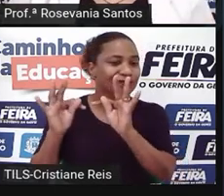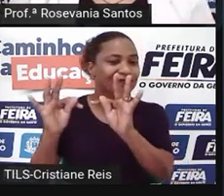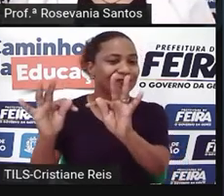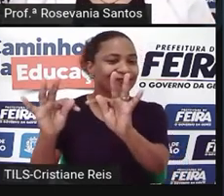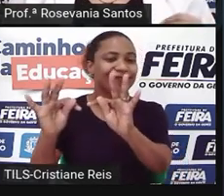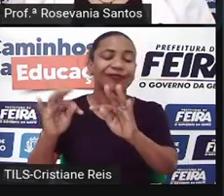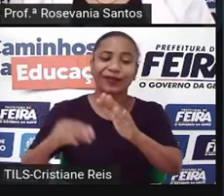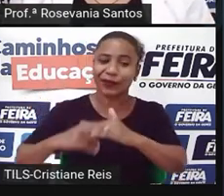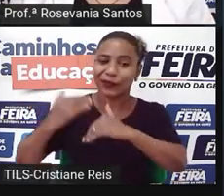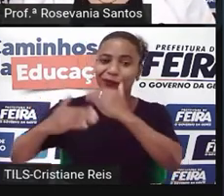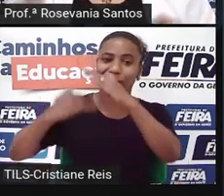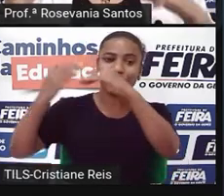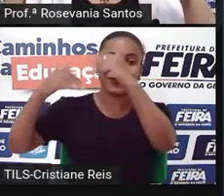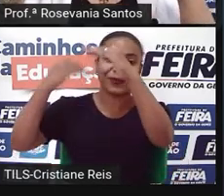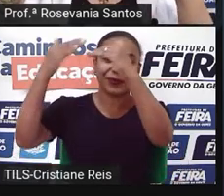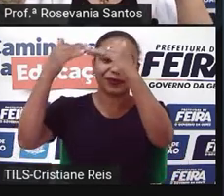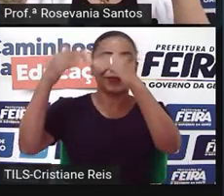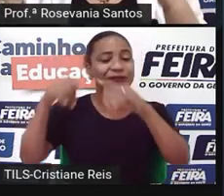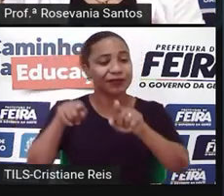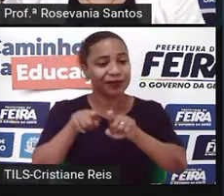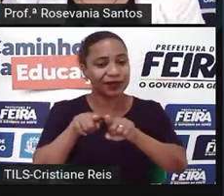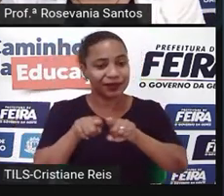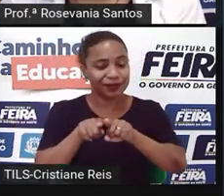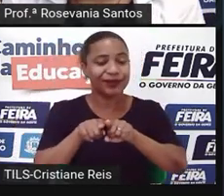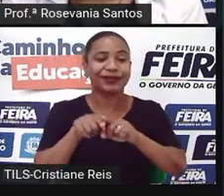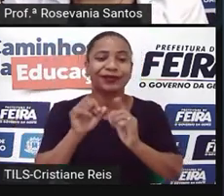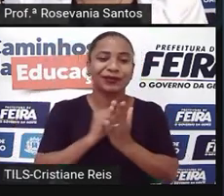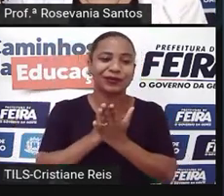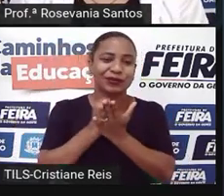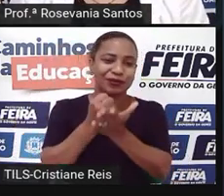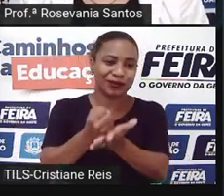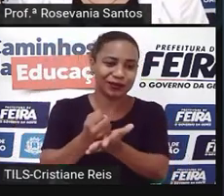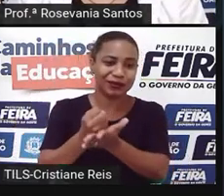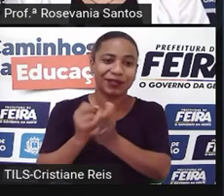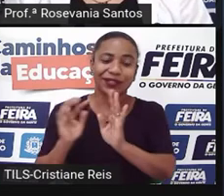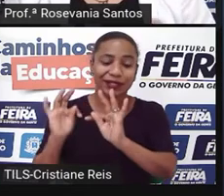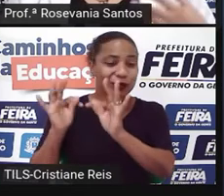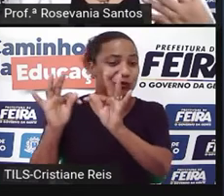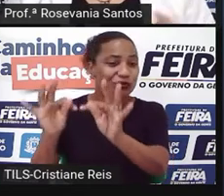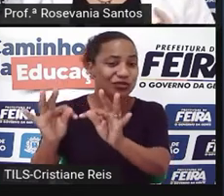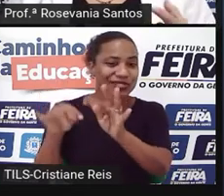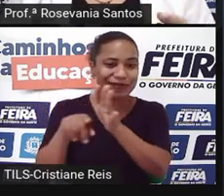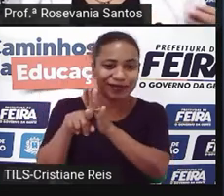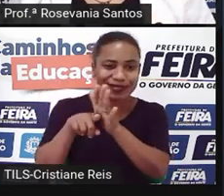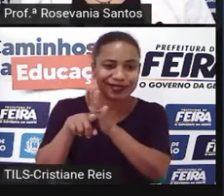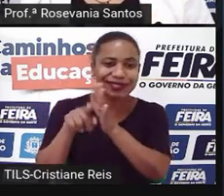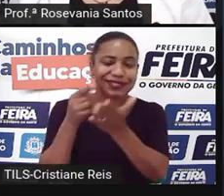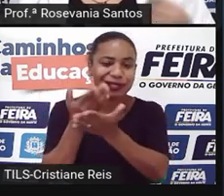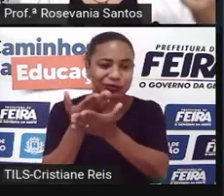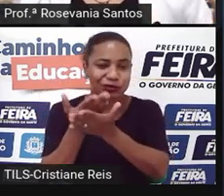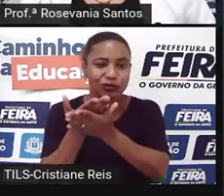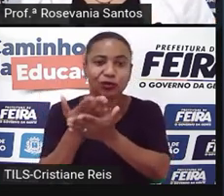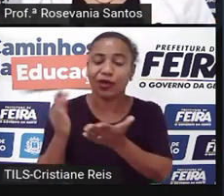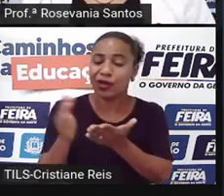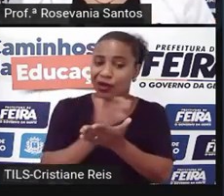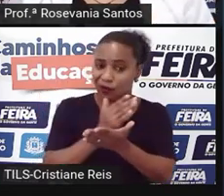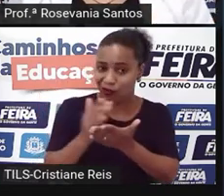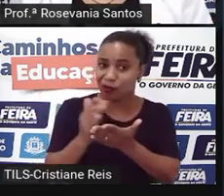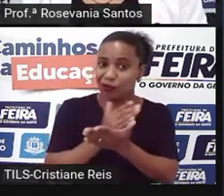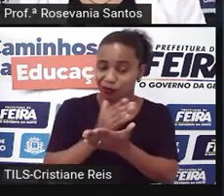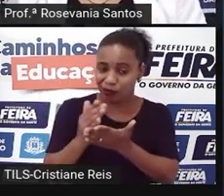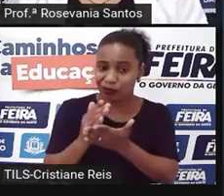também cresce muito em suportes para essas tecnologias. Algumas montadoras de carro ficaram sem